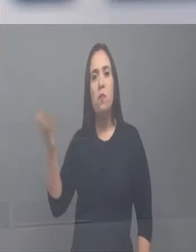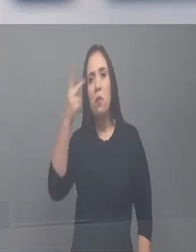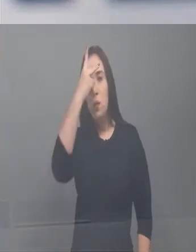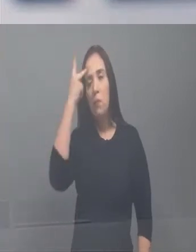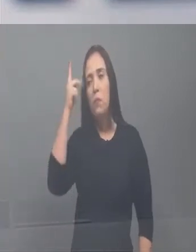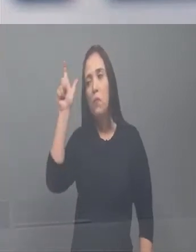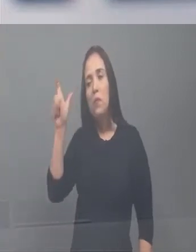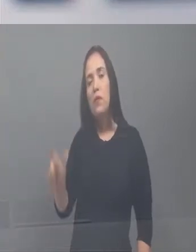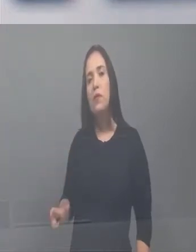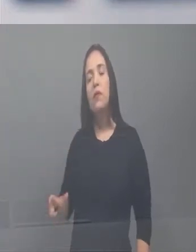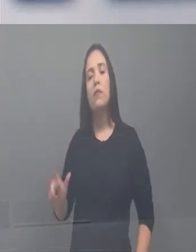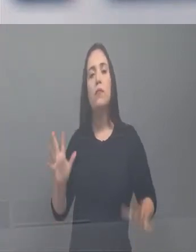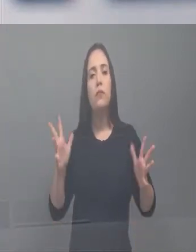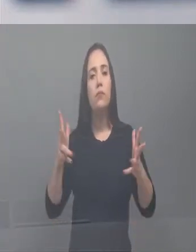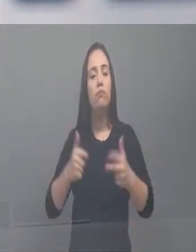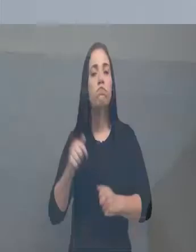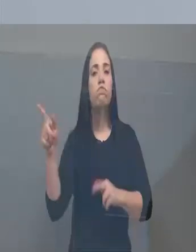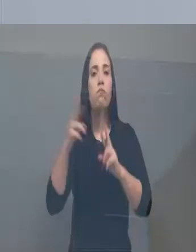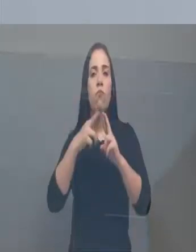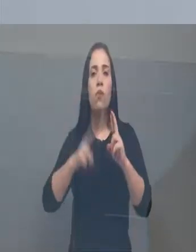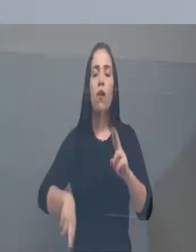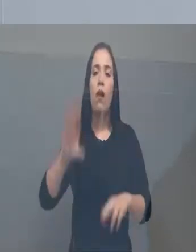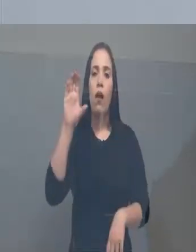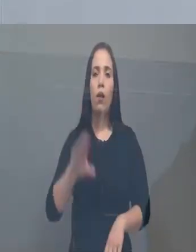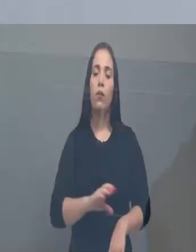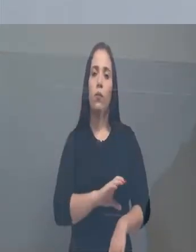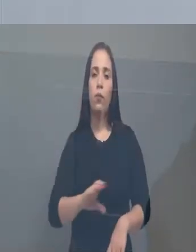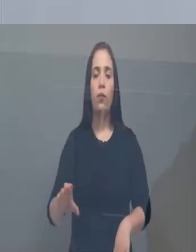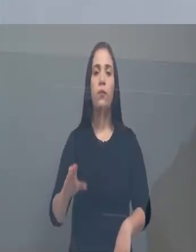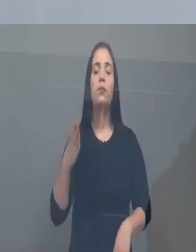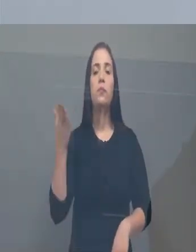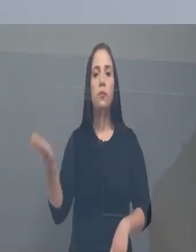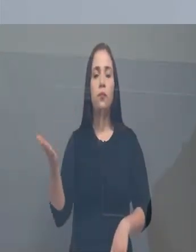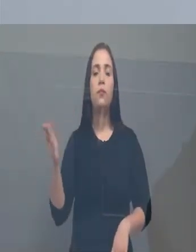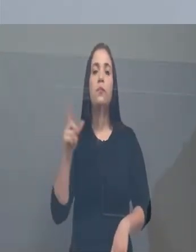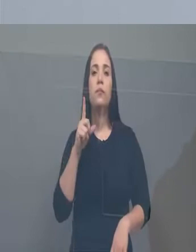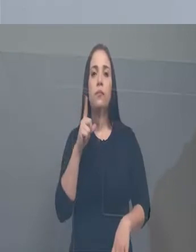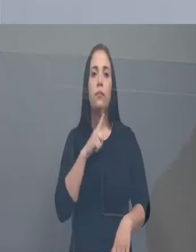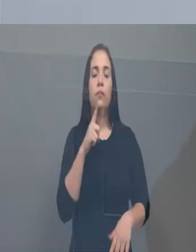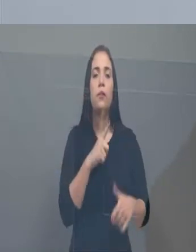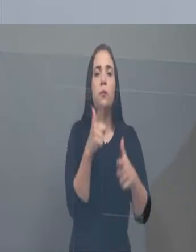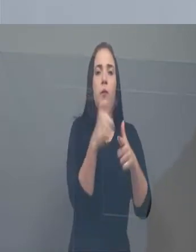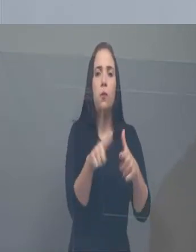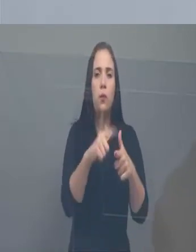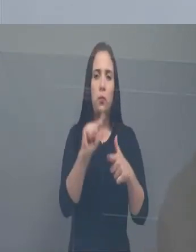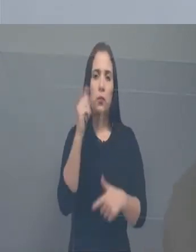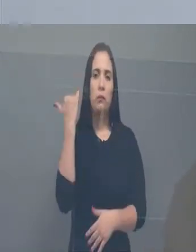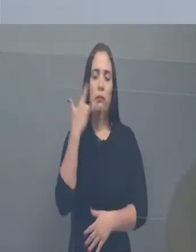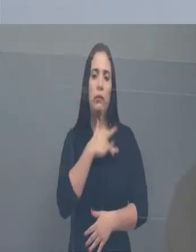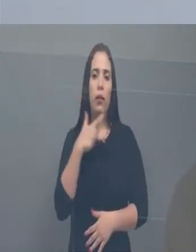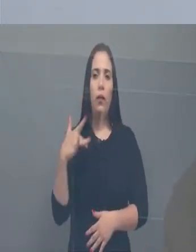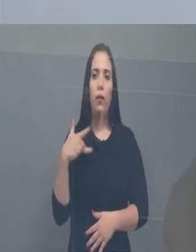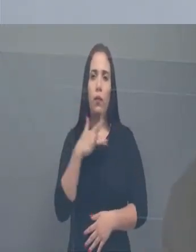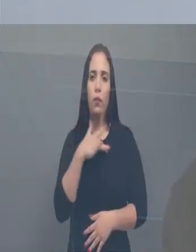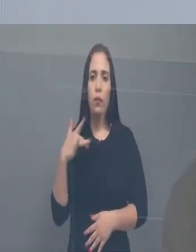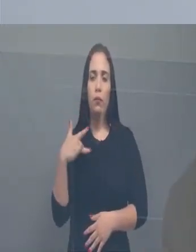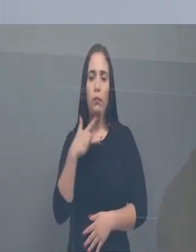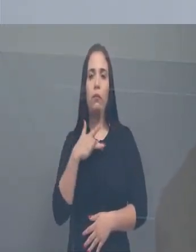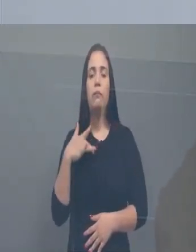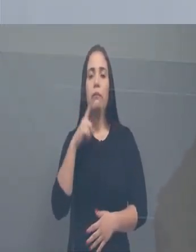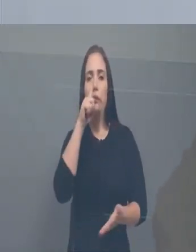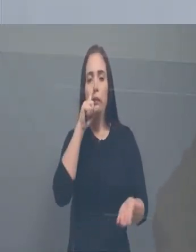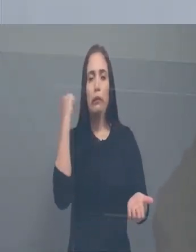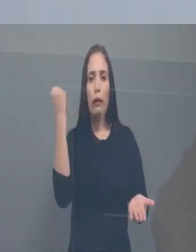Uma pessoa muito católica, religiosa. Valtinho, que eu posso falar, passou por um problema de saúde agora, não é, Valt? É, passou por um problema